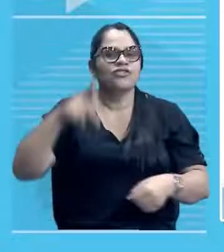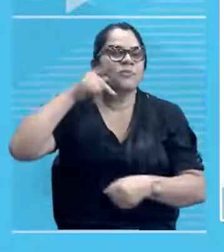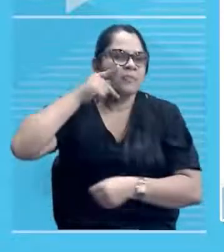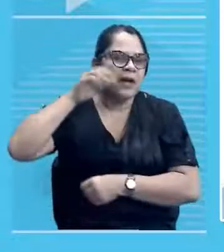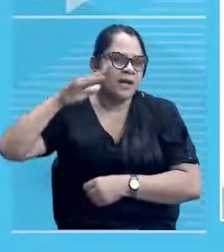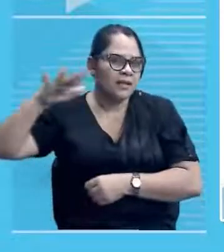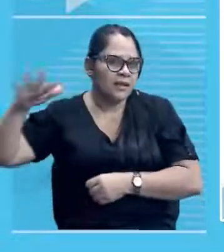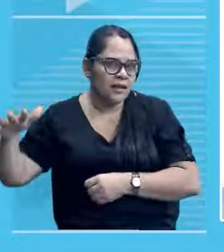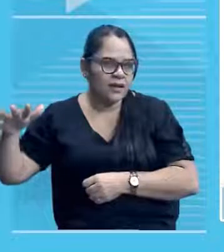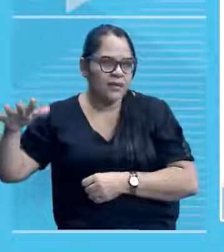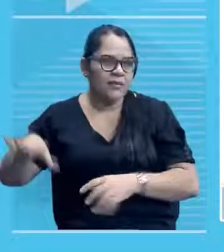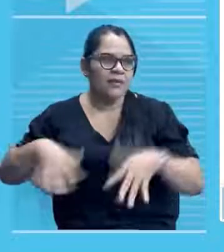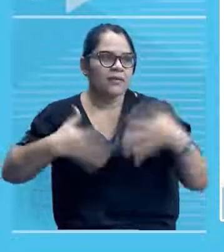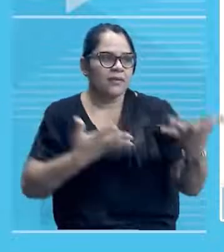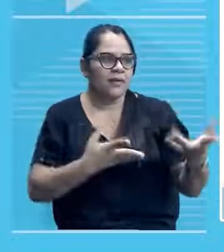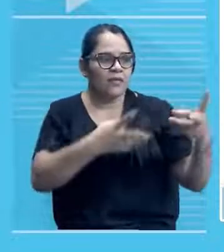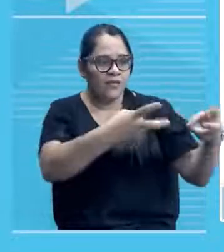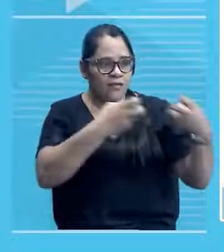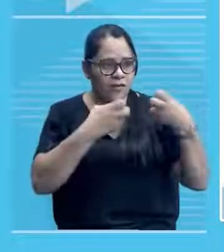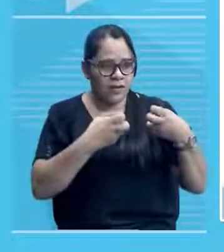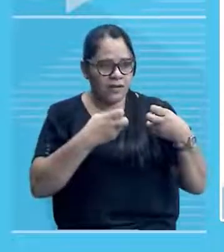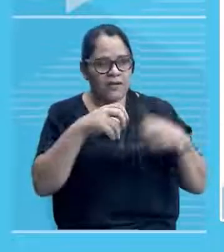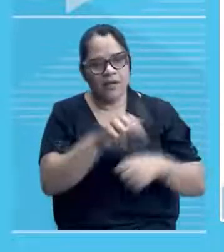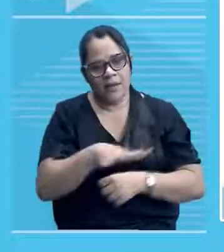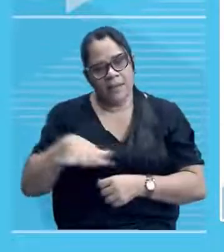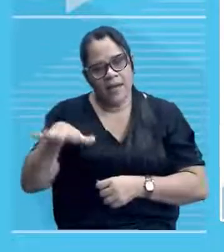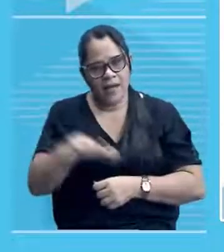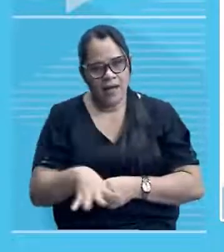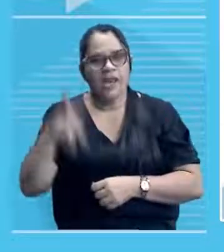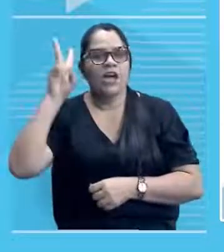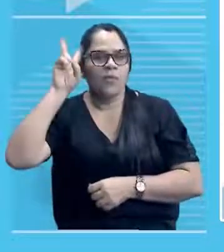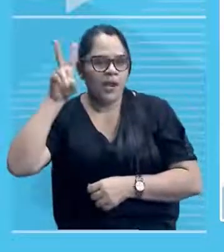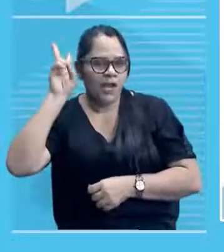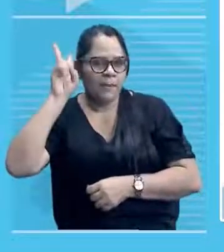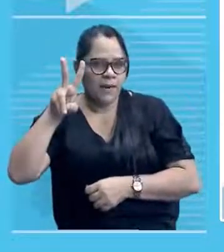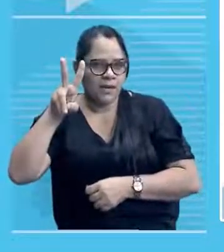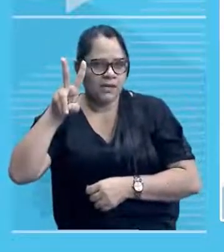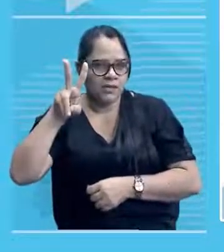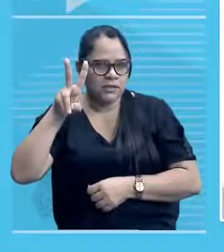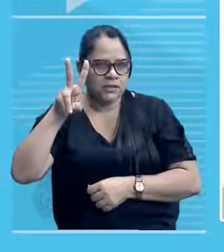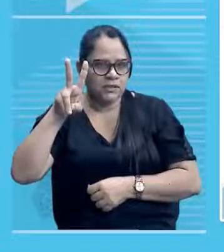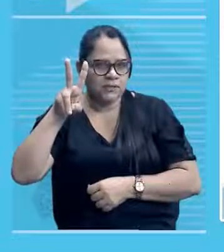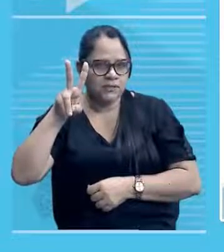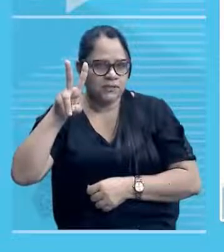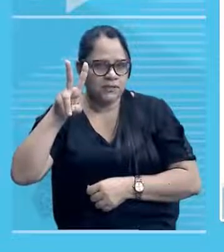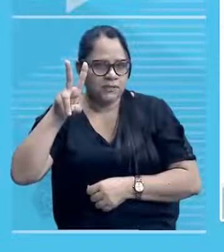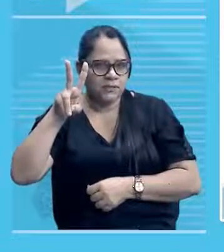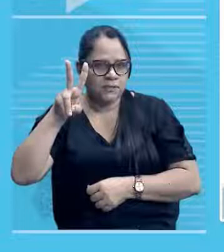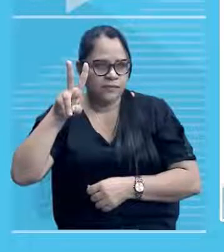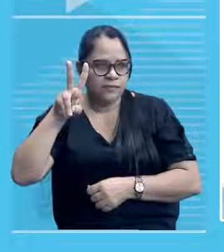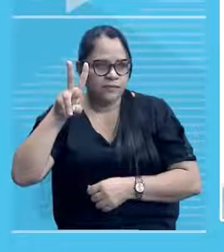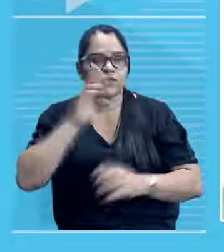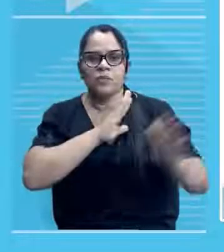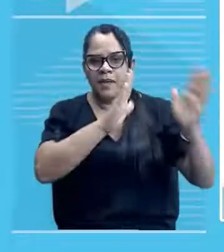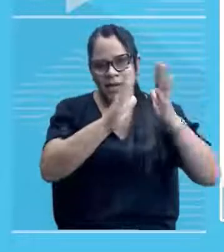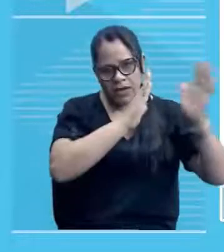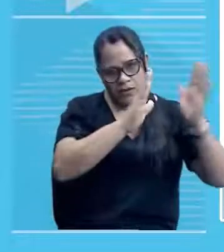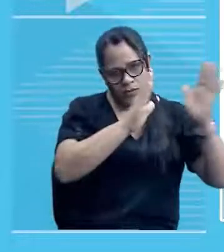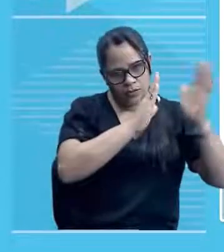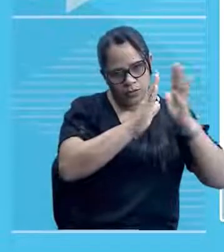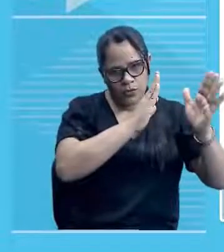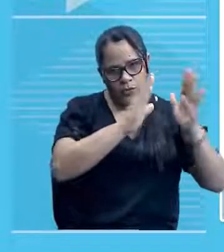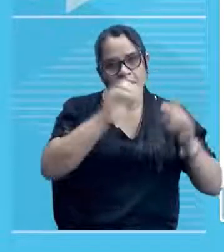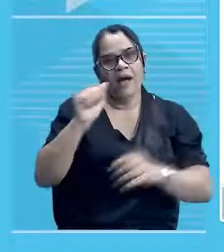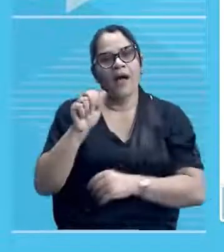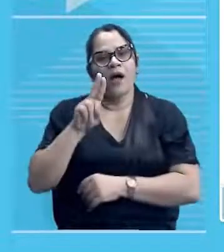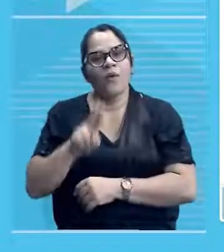essa área aí, ela é uma lembrança, né? O que sobrou de uma época áurea, né? De uma